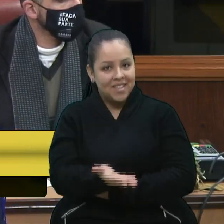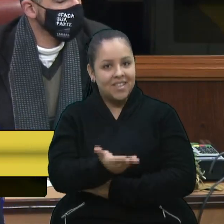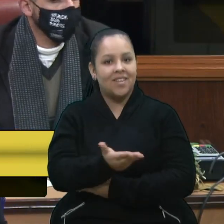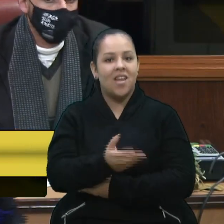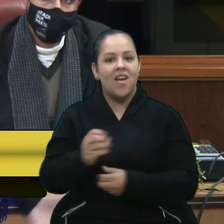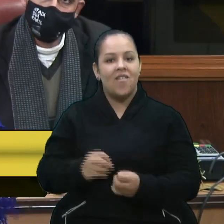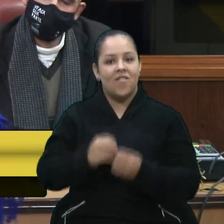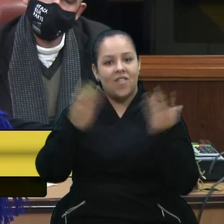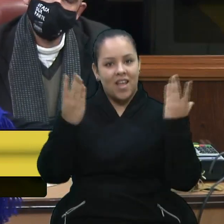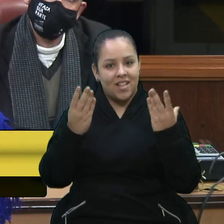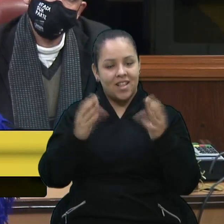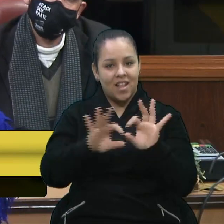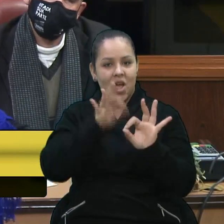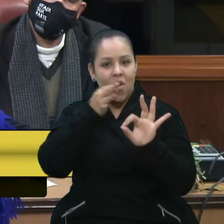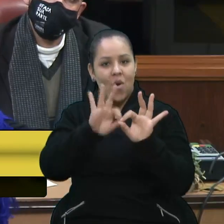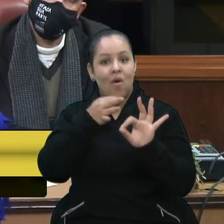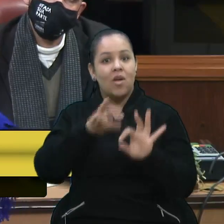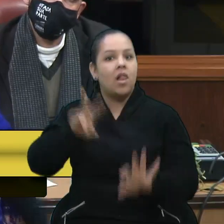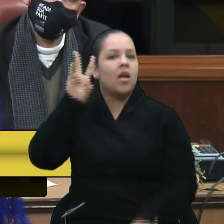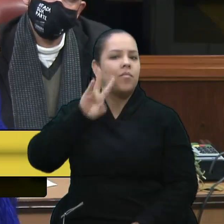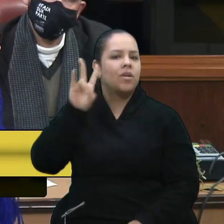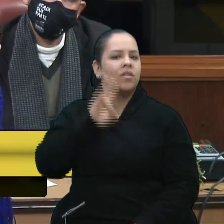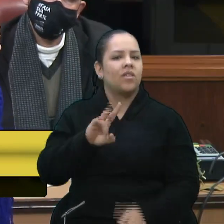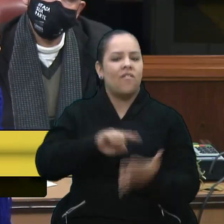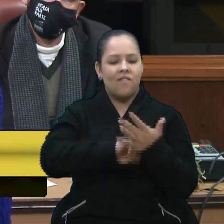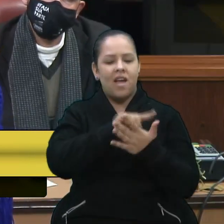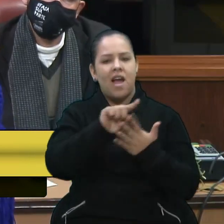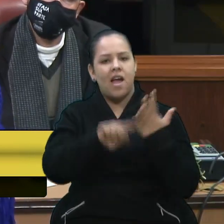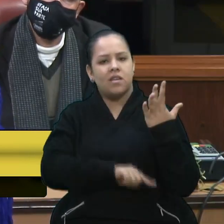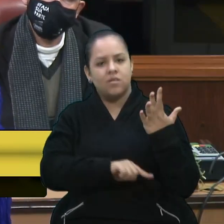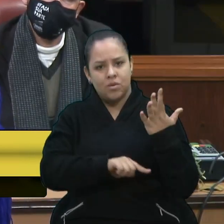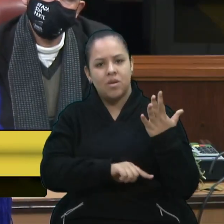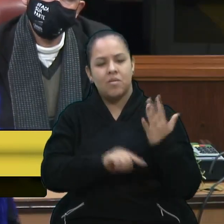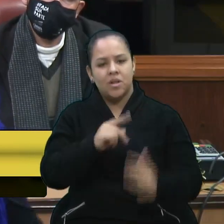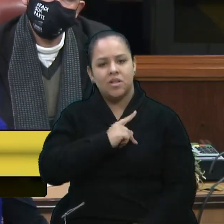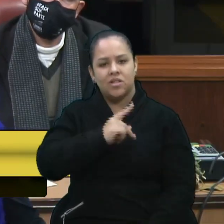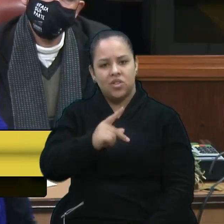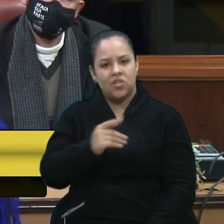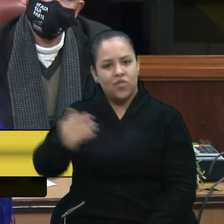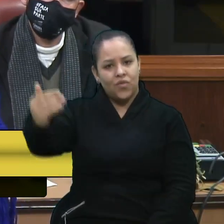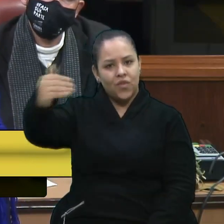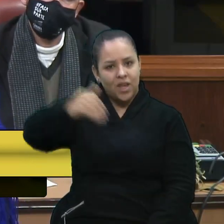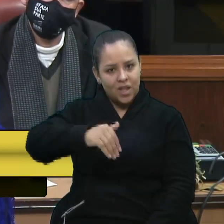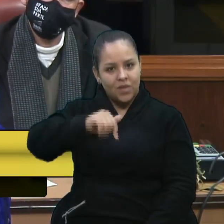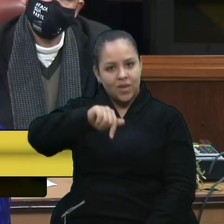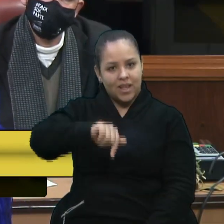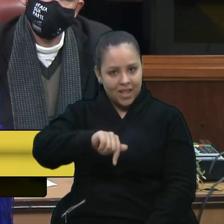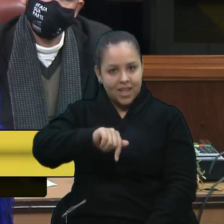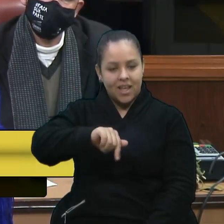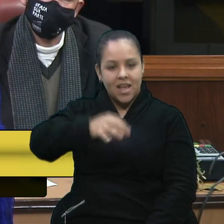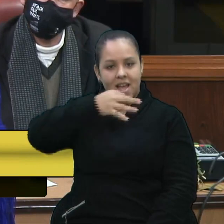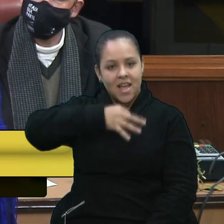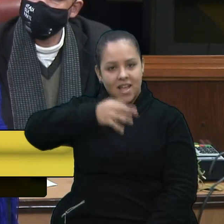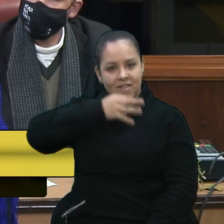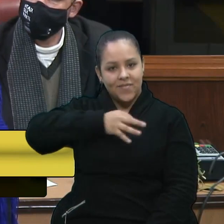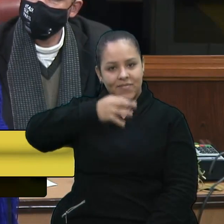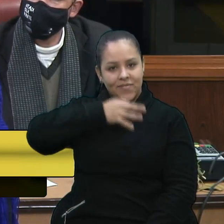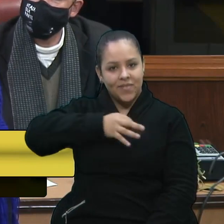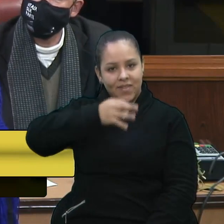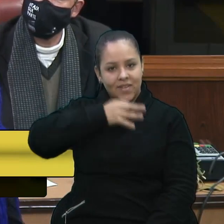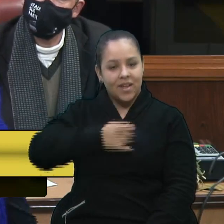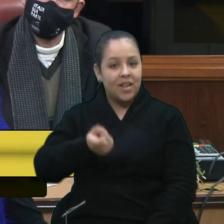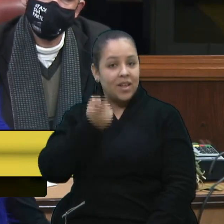Nacional da Uva. Lembrando que vários presidentes já prestigiaram a nossa cidade, vindo a Caxias do Sul para